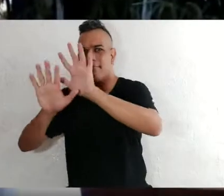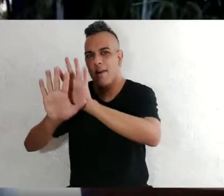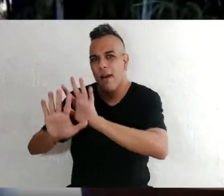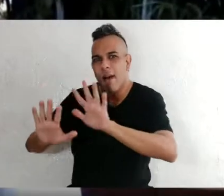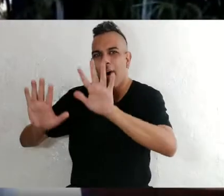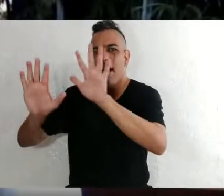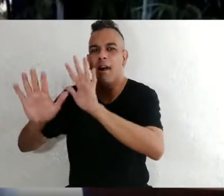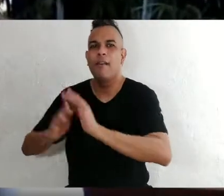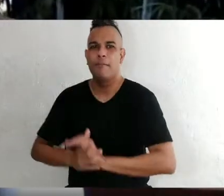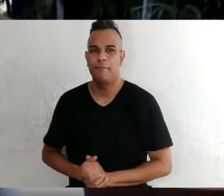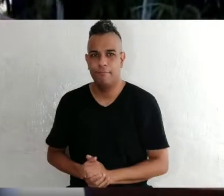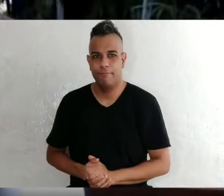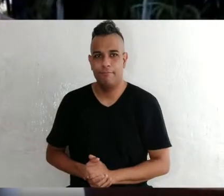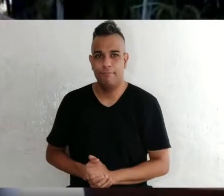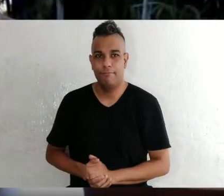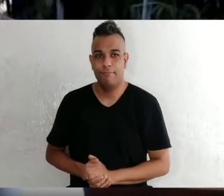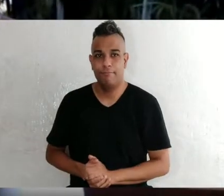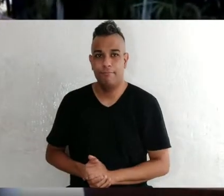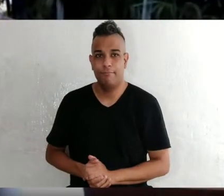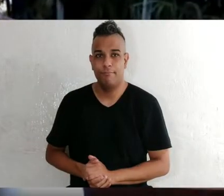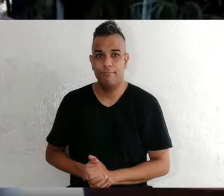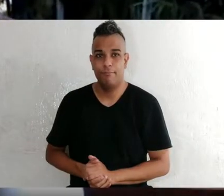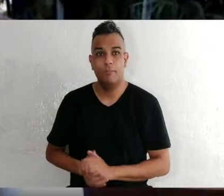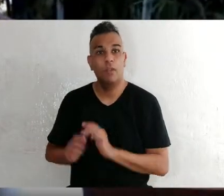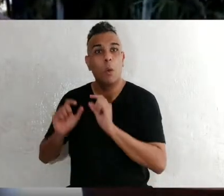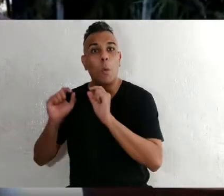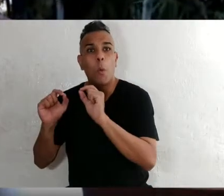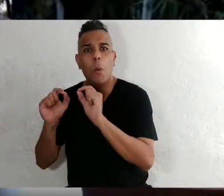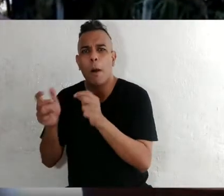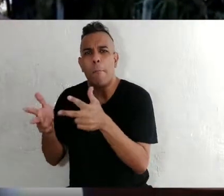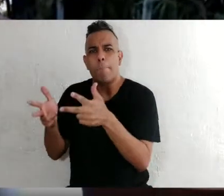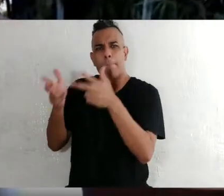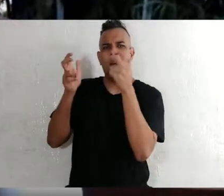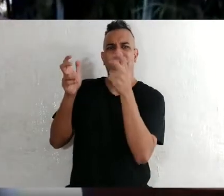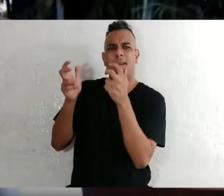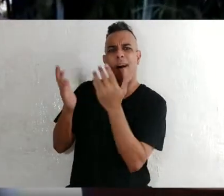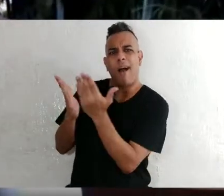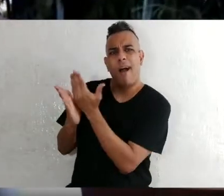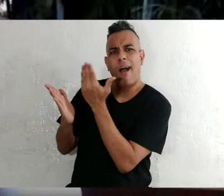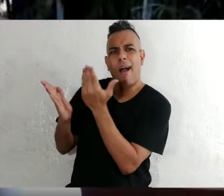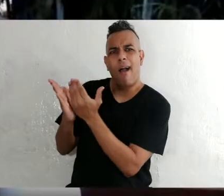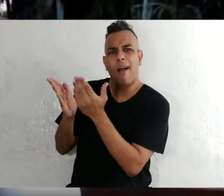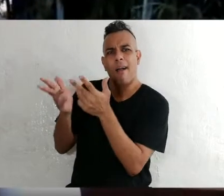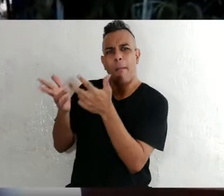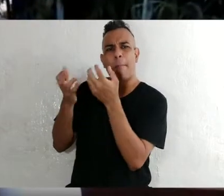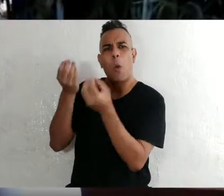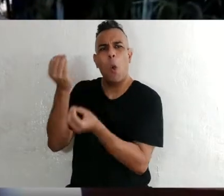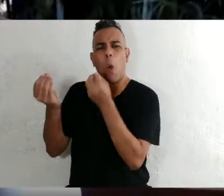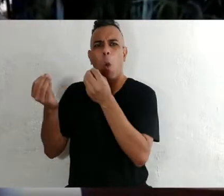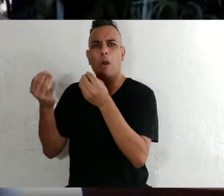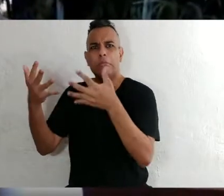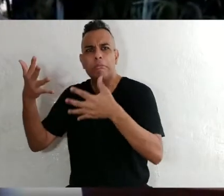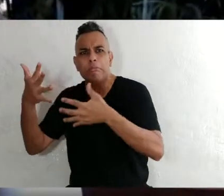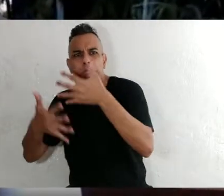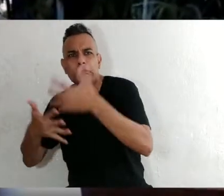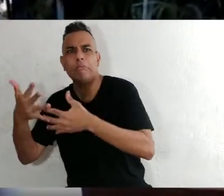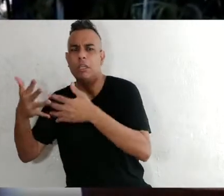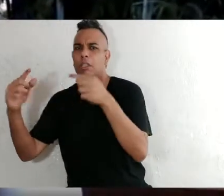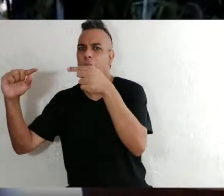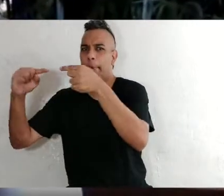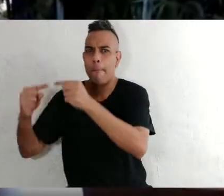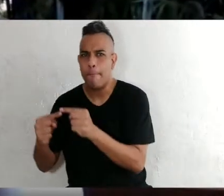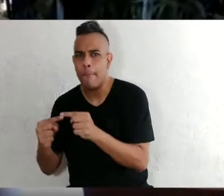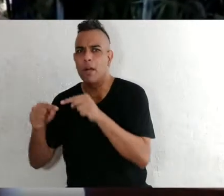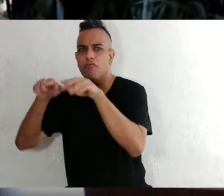não clássica. E que em uma primeira observação assemelham-se ao caos, mas são estruturas